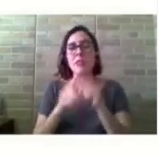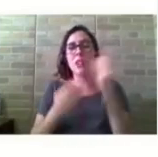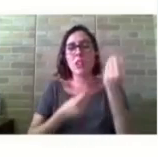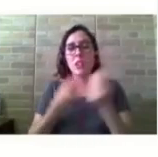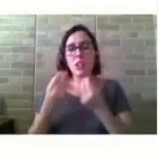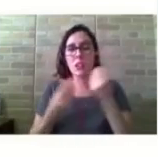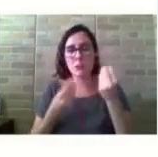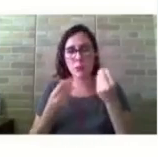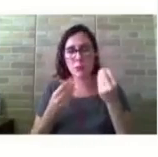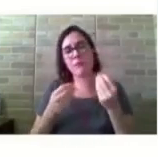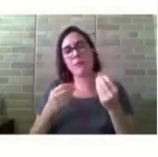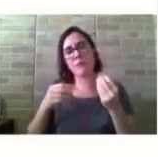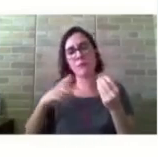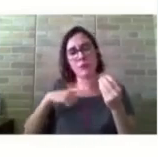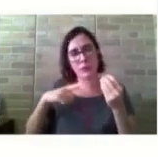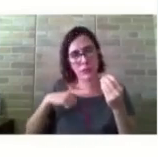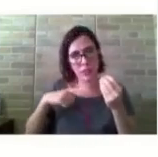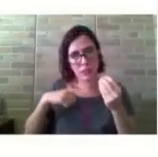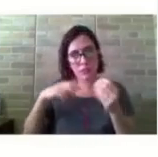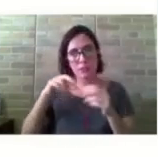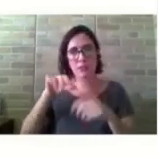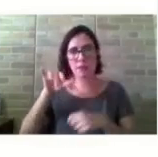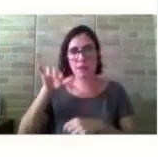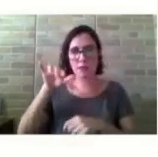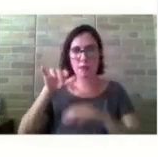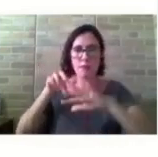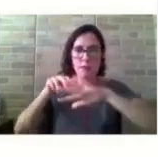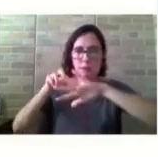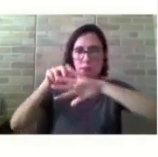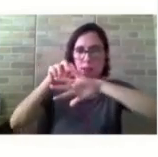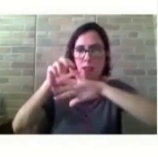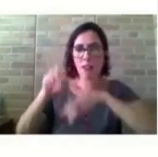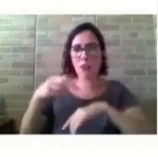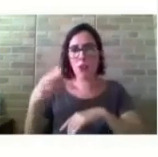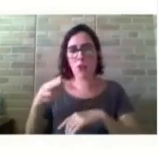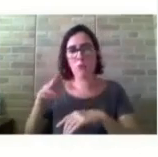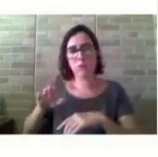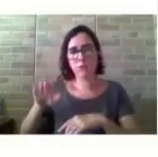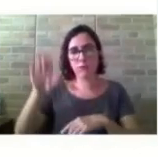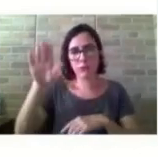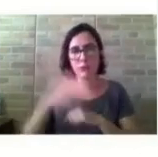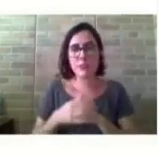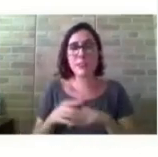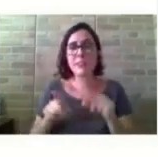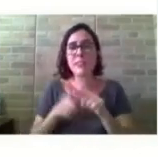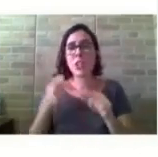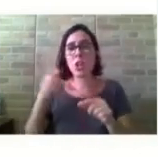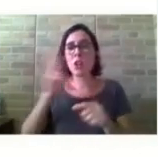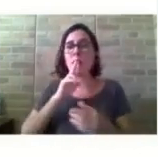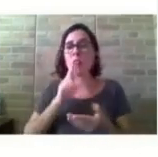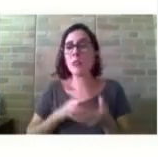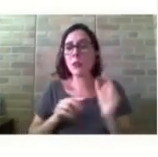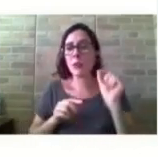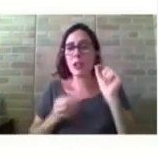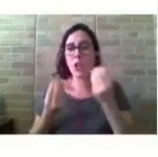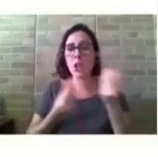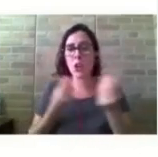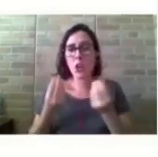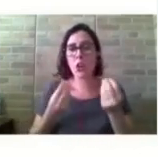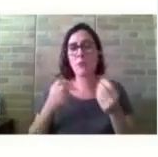Outro elemento acessível foi os portões e as portas, tá? Porque tinham a largura adequada, amassamento